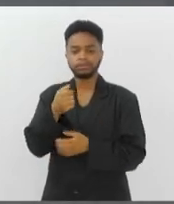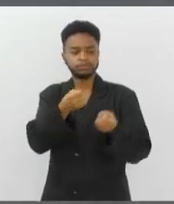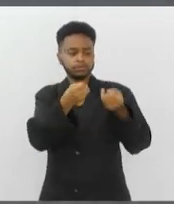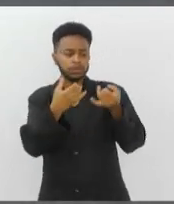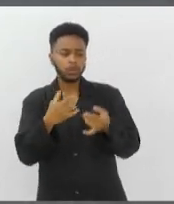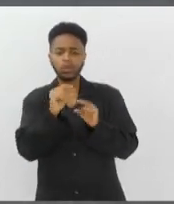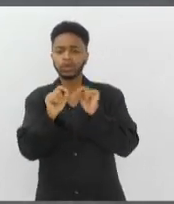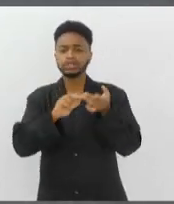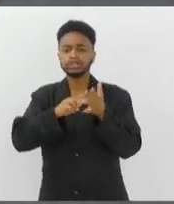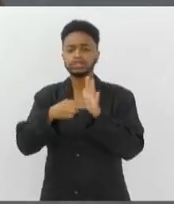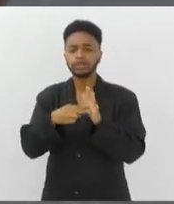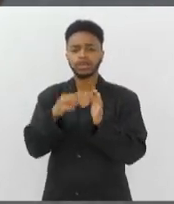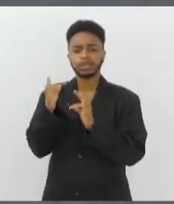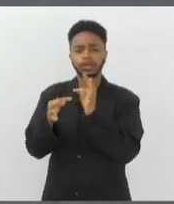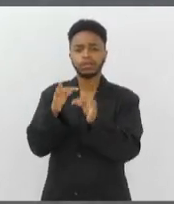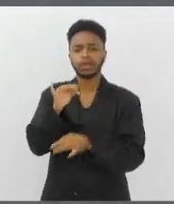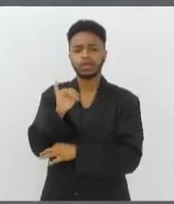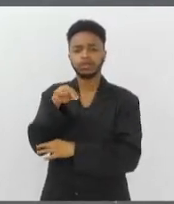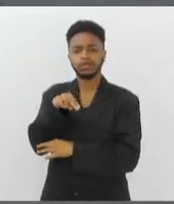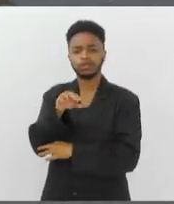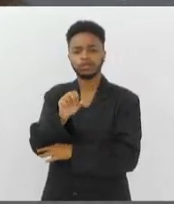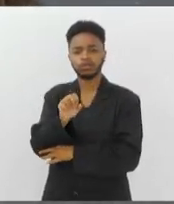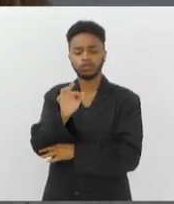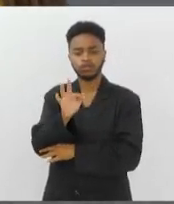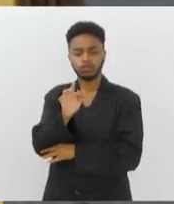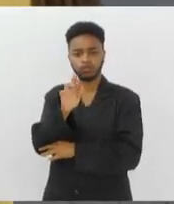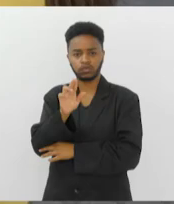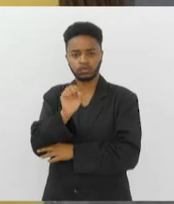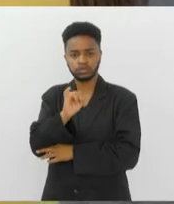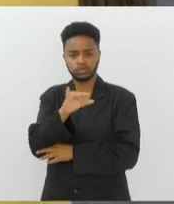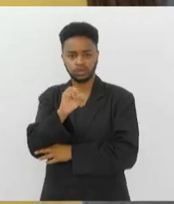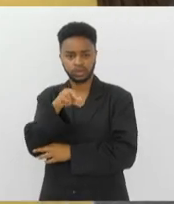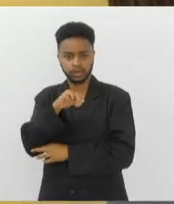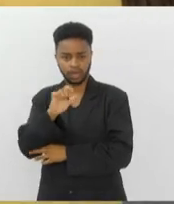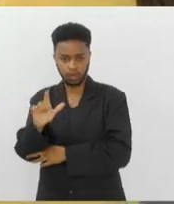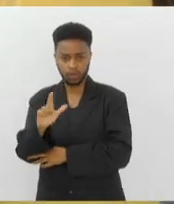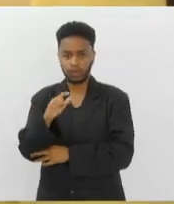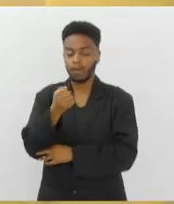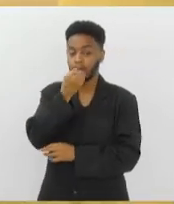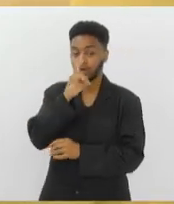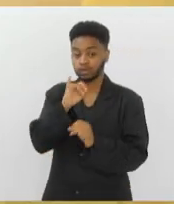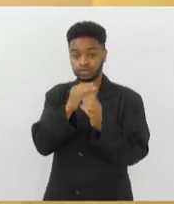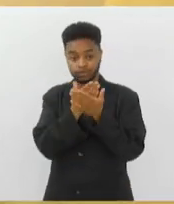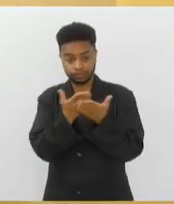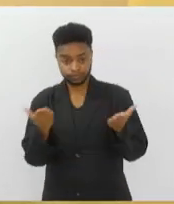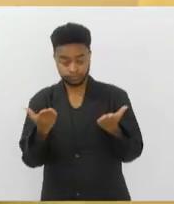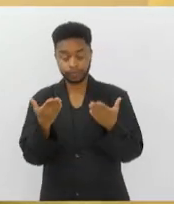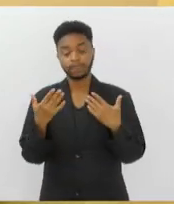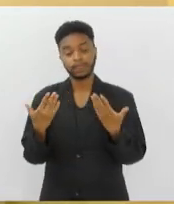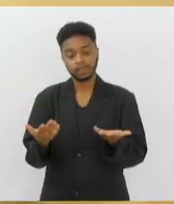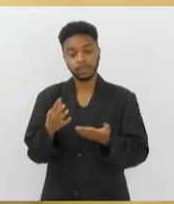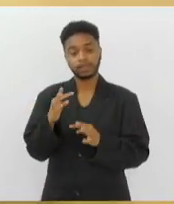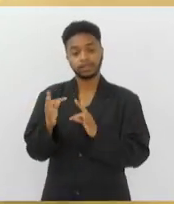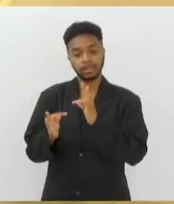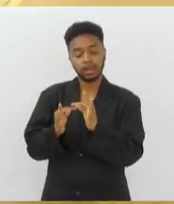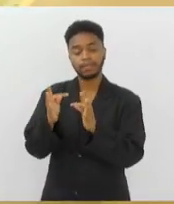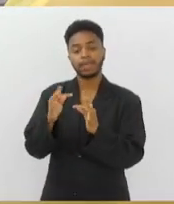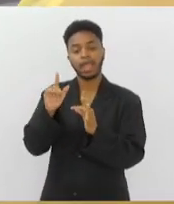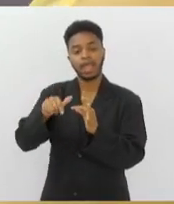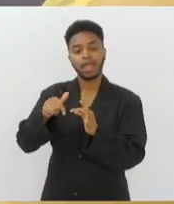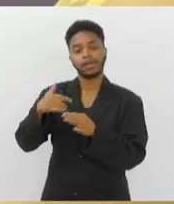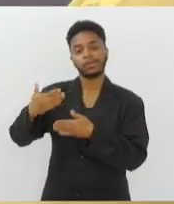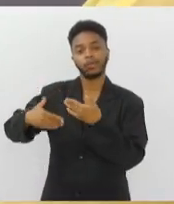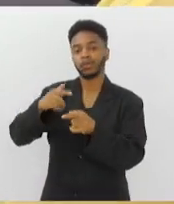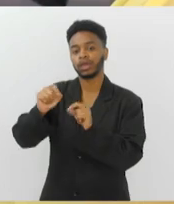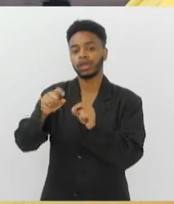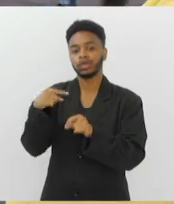que é a terapia infusional. Bom dia a todos. Obrigada pelo convite. A terapia infusional é um procedimento no qual administramos